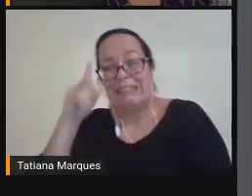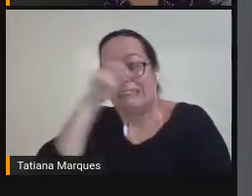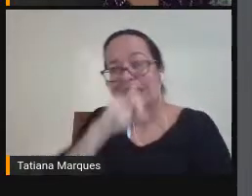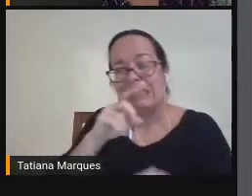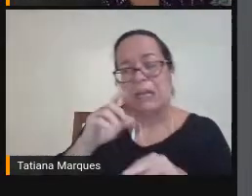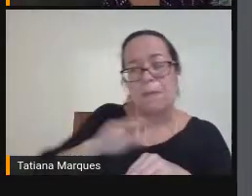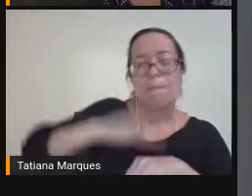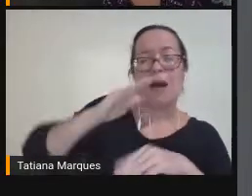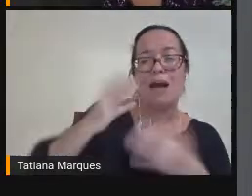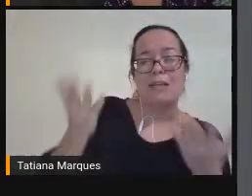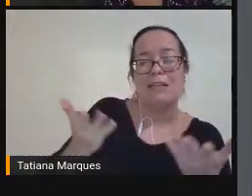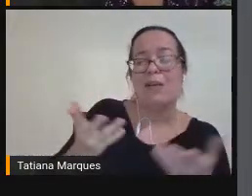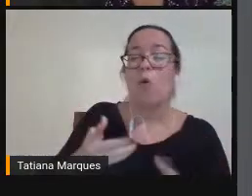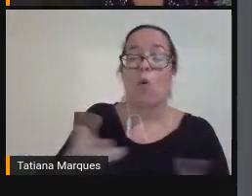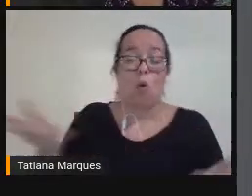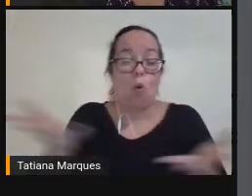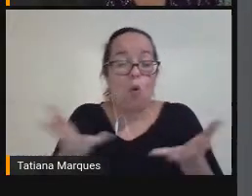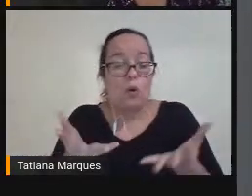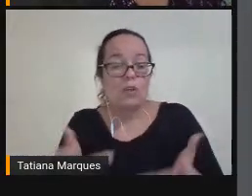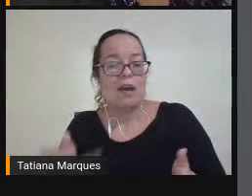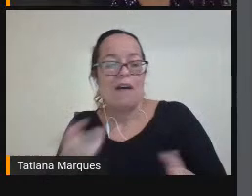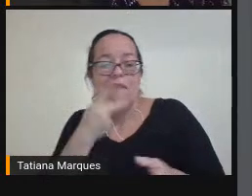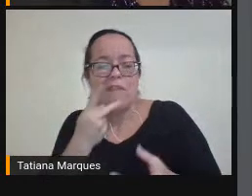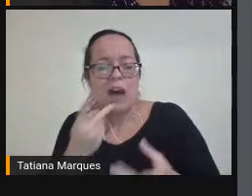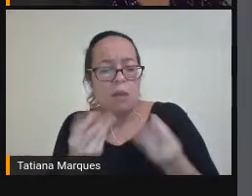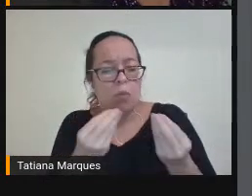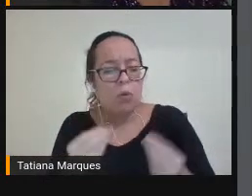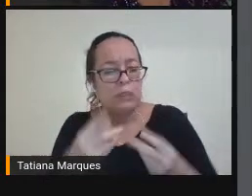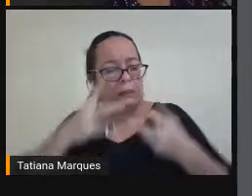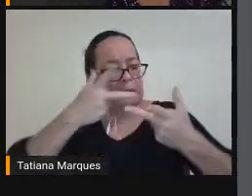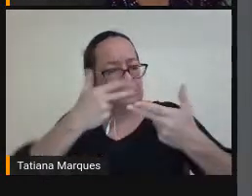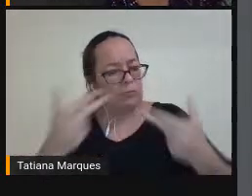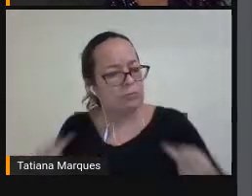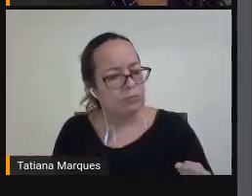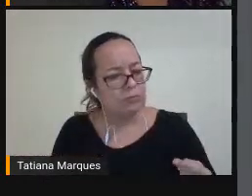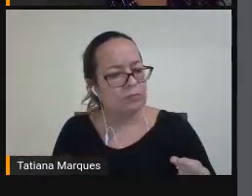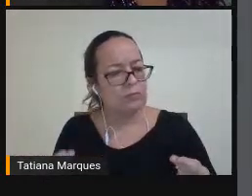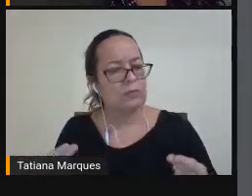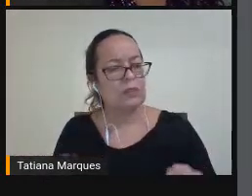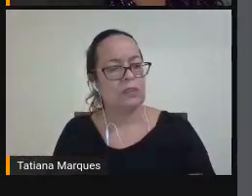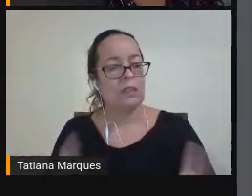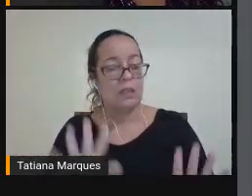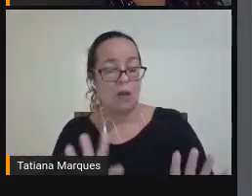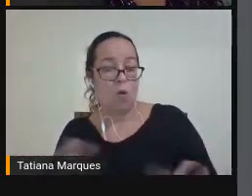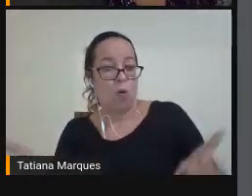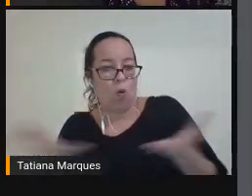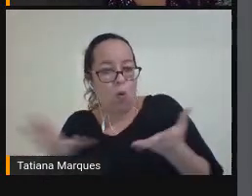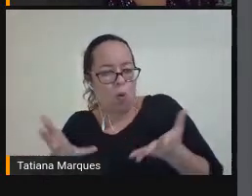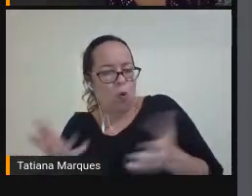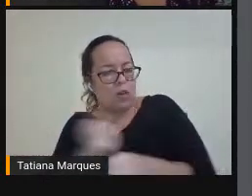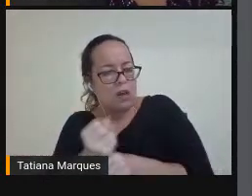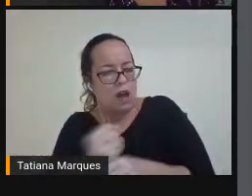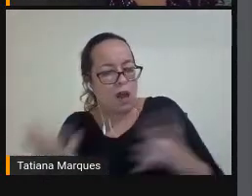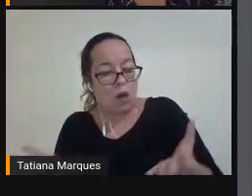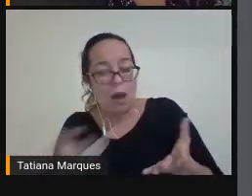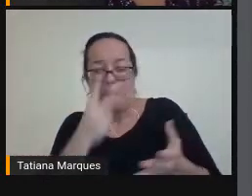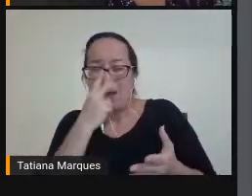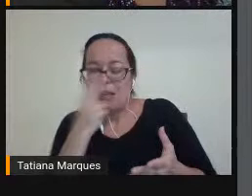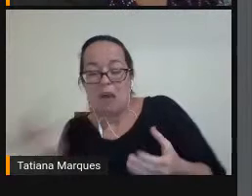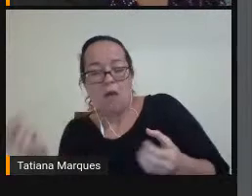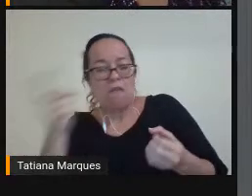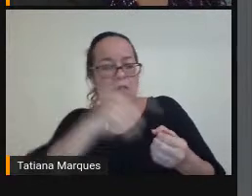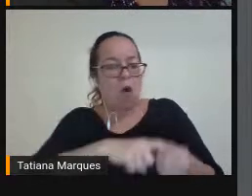diversidade Ah Estamos vivendo Momento sério De retrocesso E esse momento